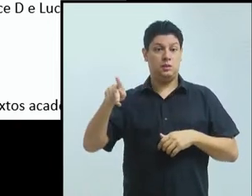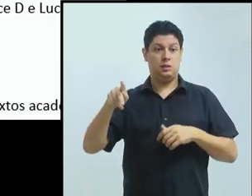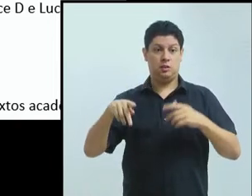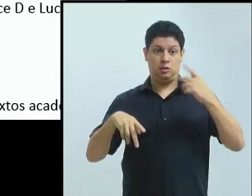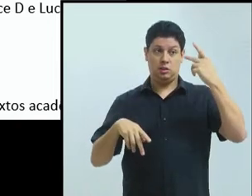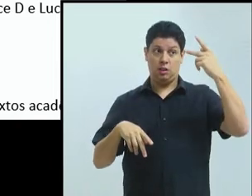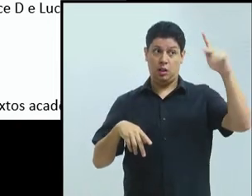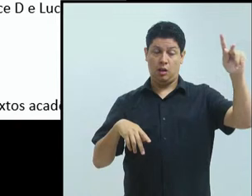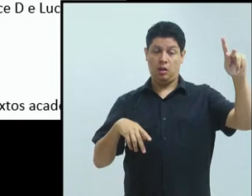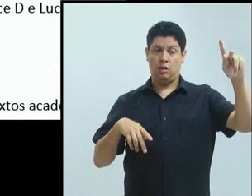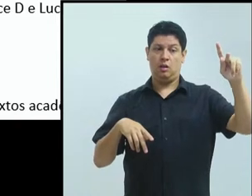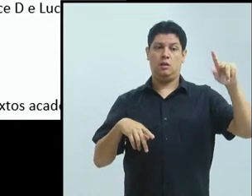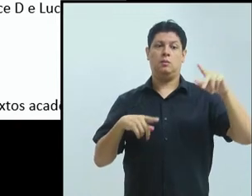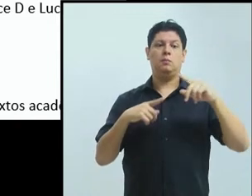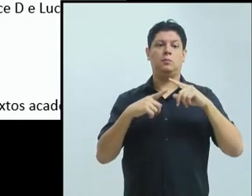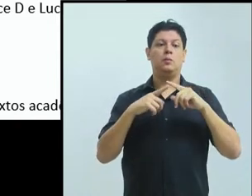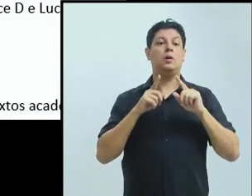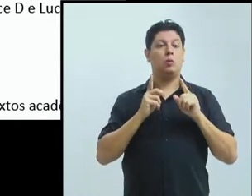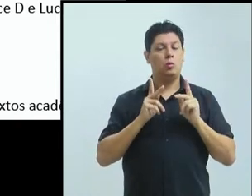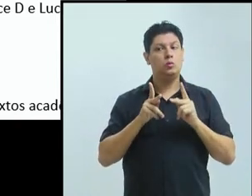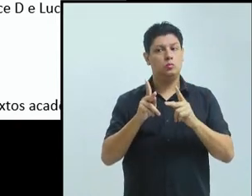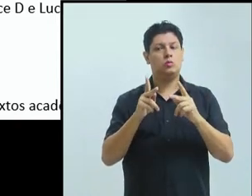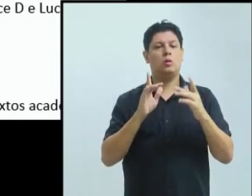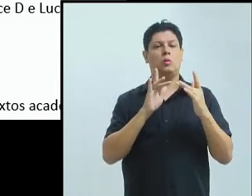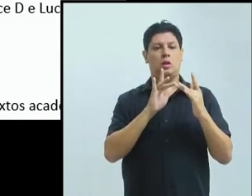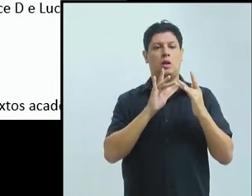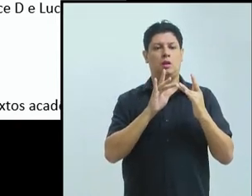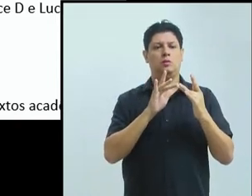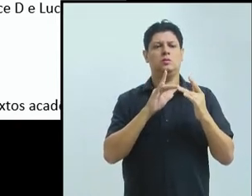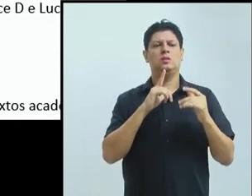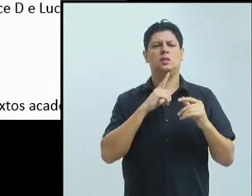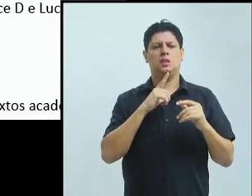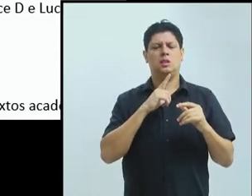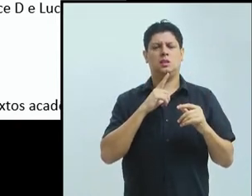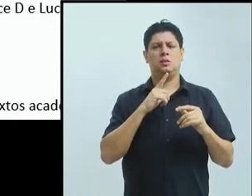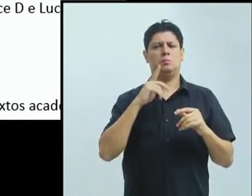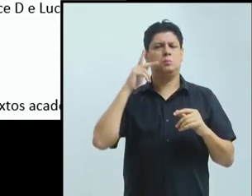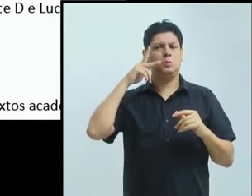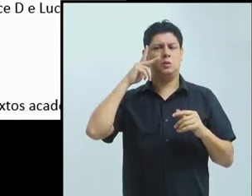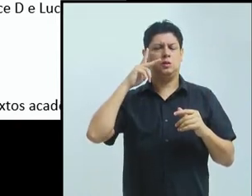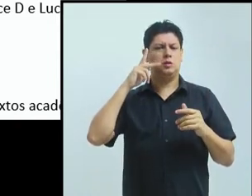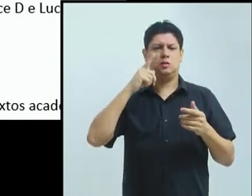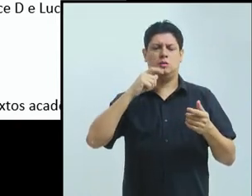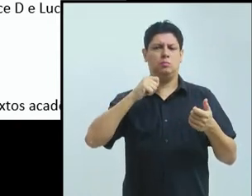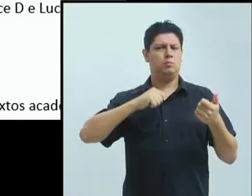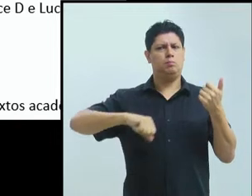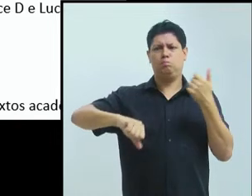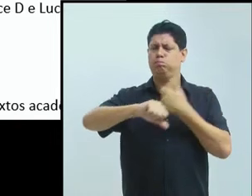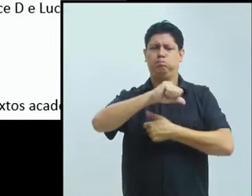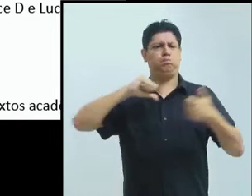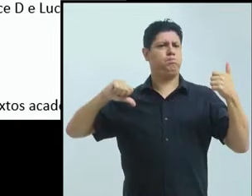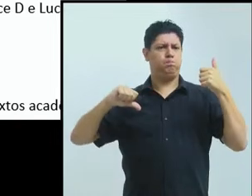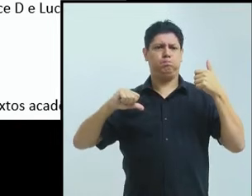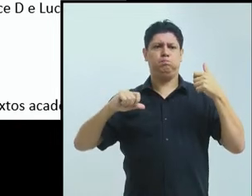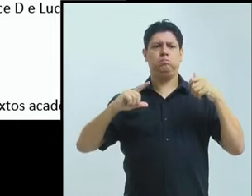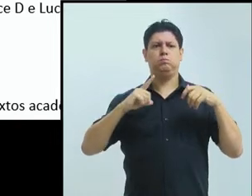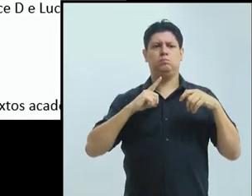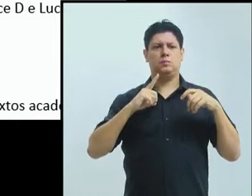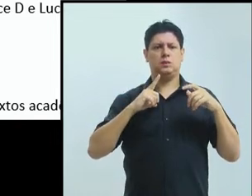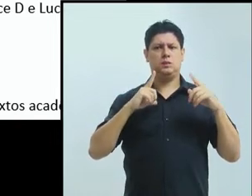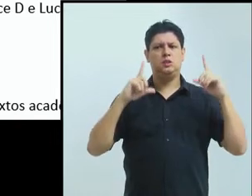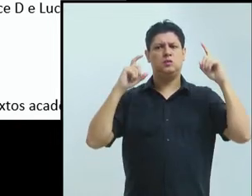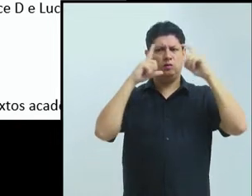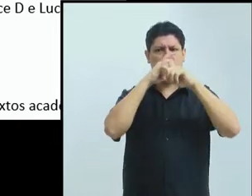dura, internamente. Mas eles têm colocado essa disposição de trabalhar